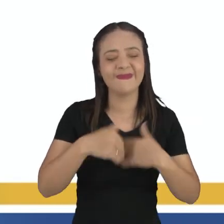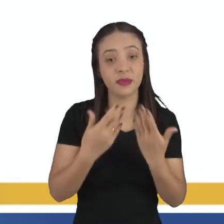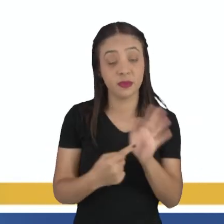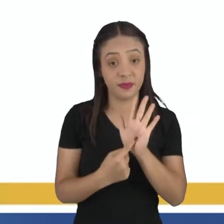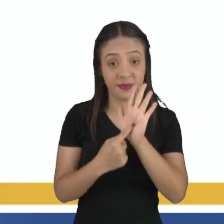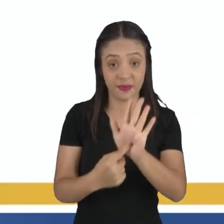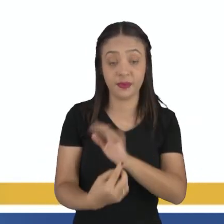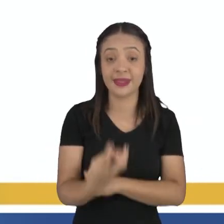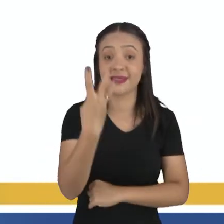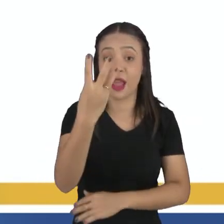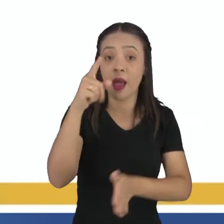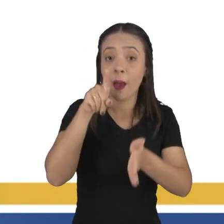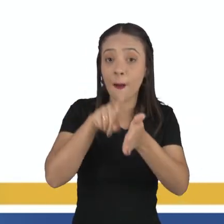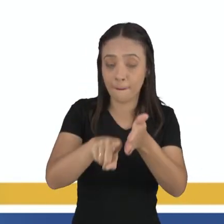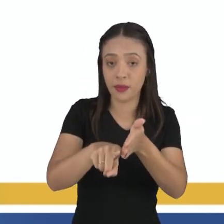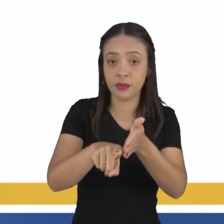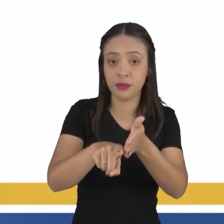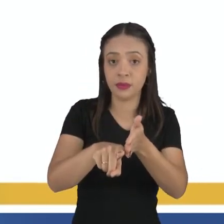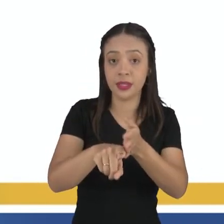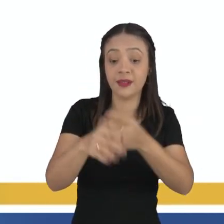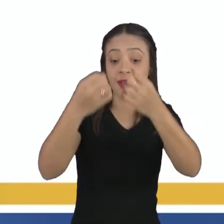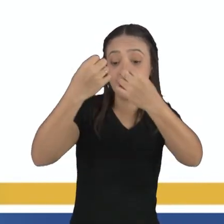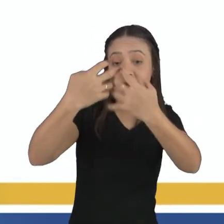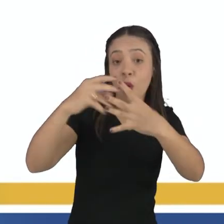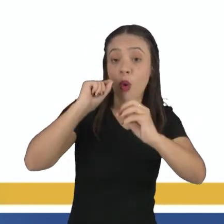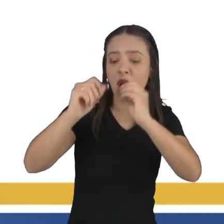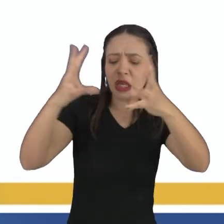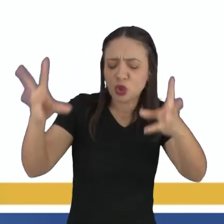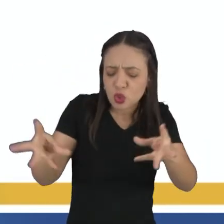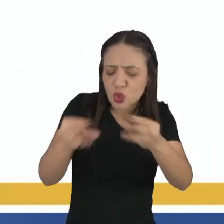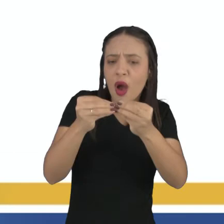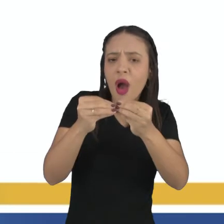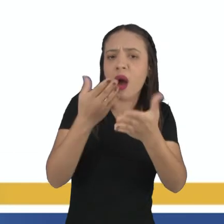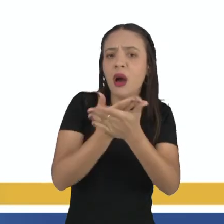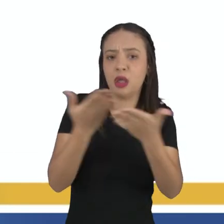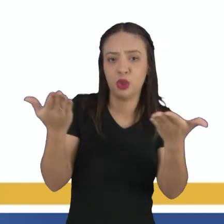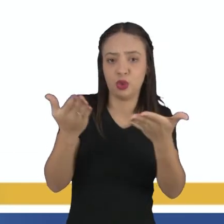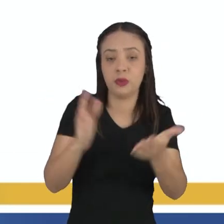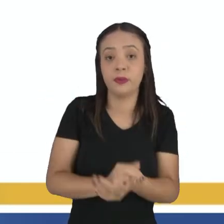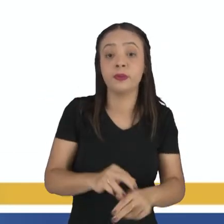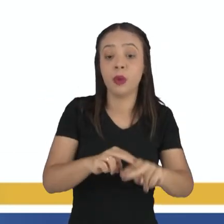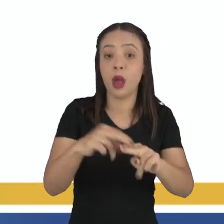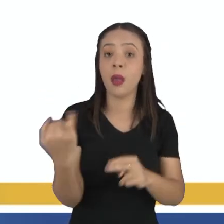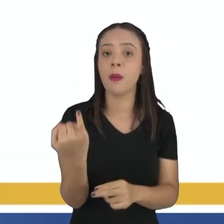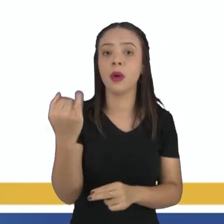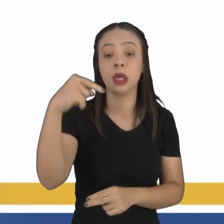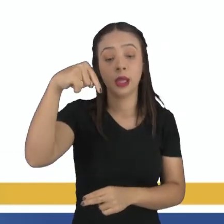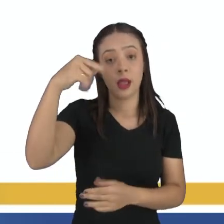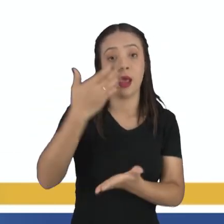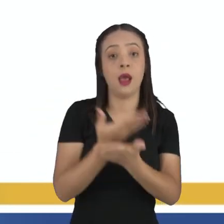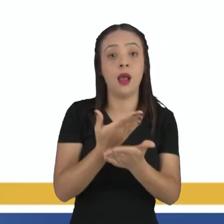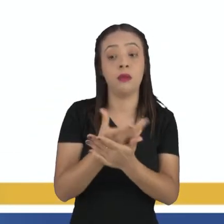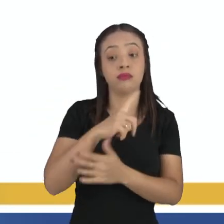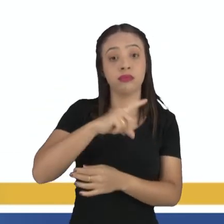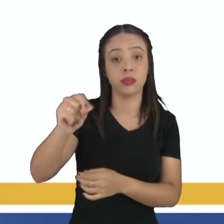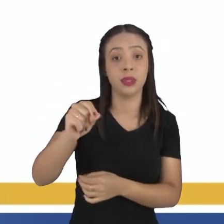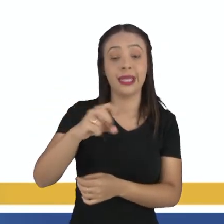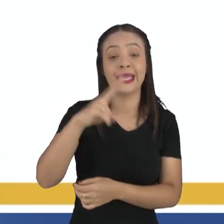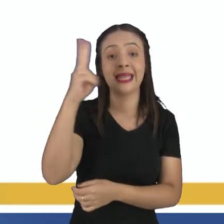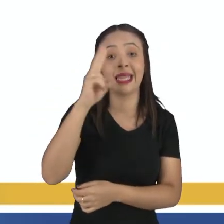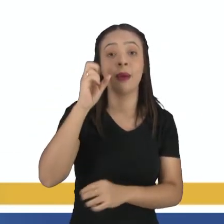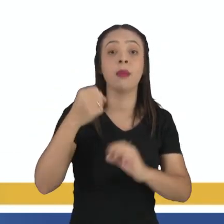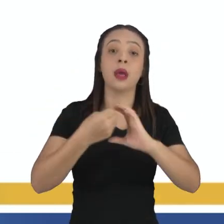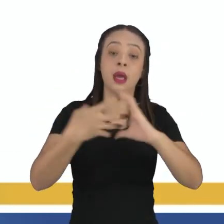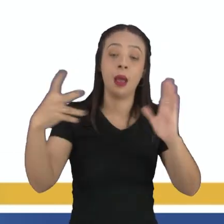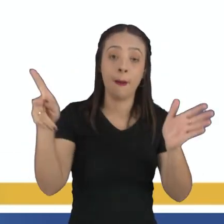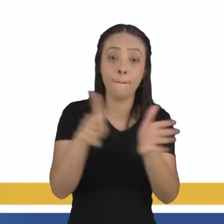Trouxe para vocês três questões que vão tentar resumir o que a gente viu na aula de hoje, tá, gente? É importante que vocês saiam dessa aula sabendo, né, as características